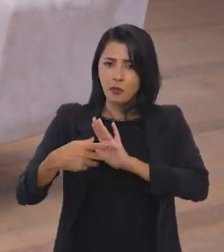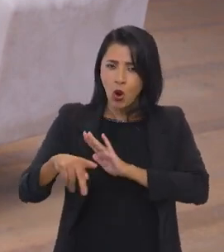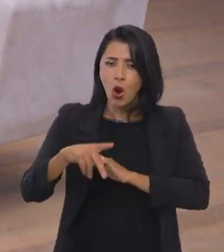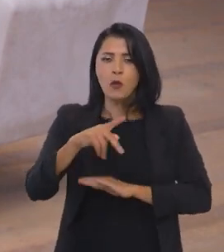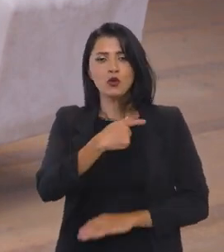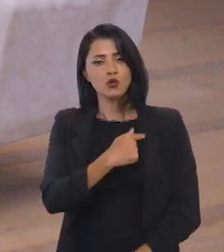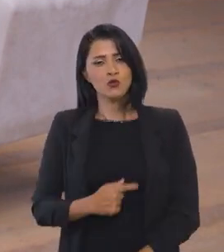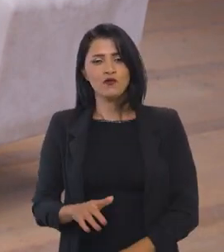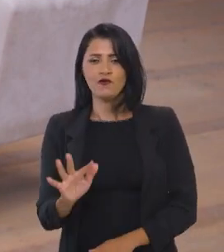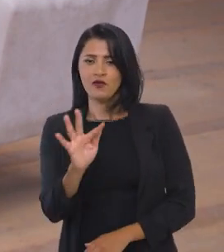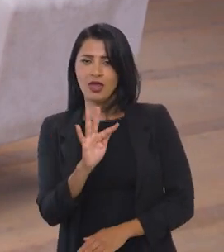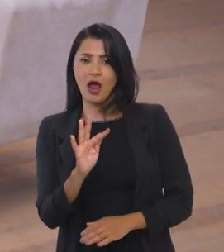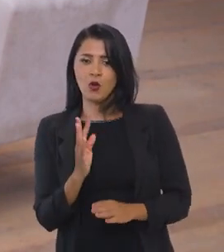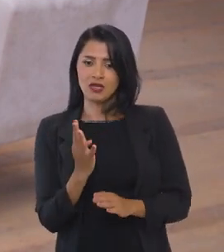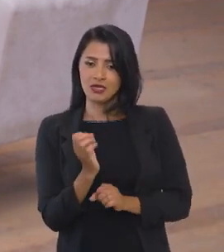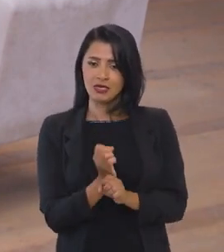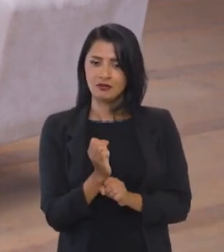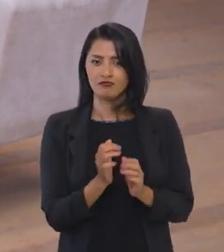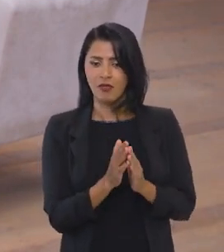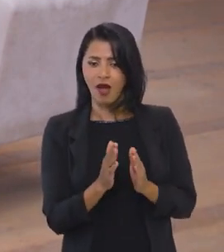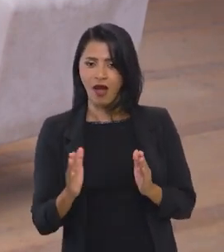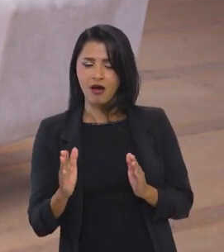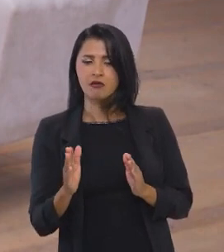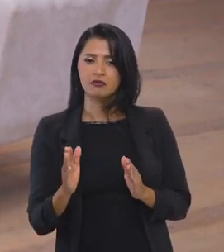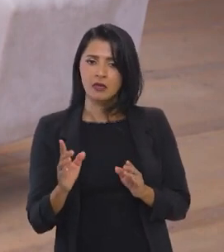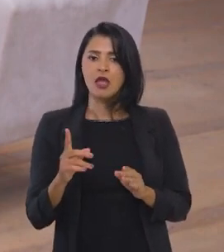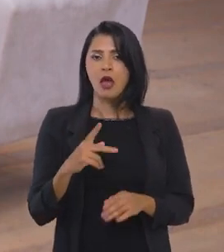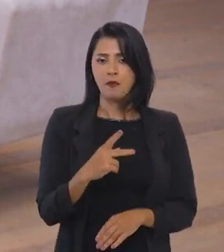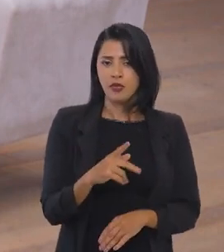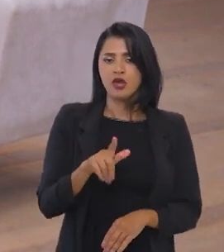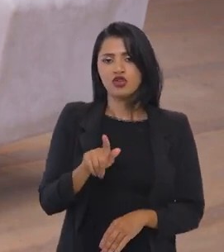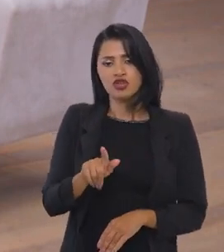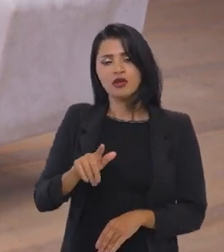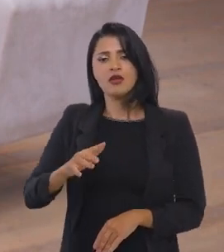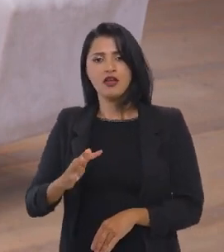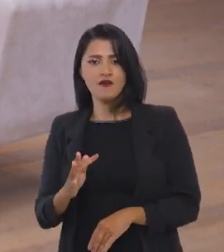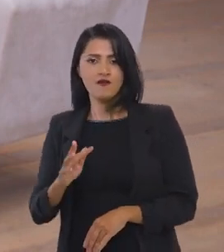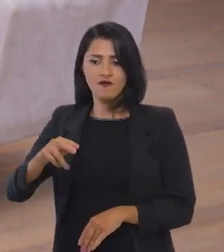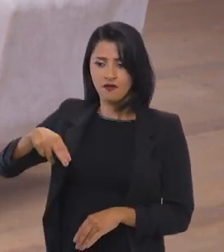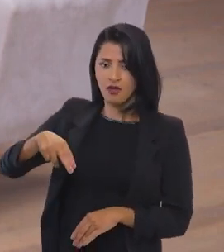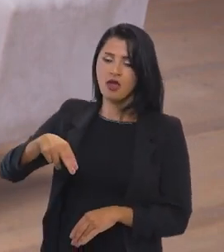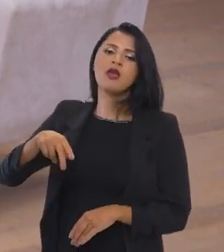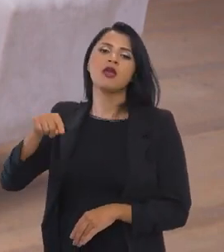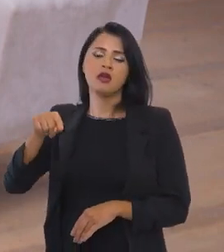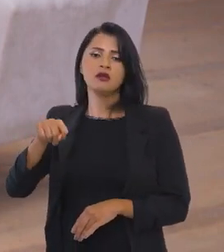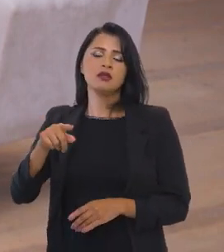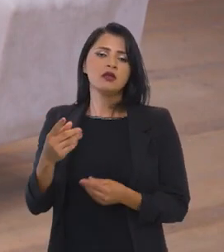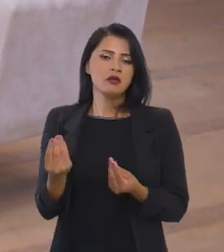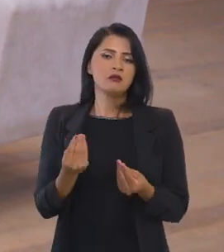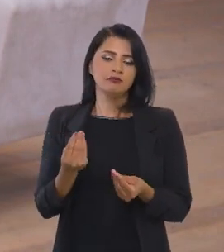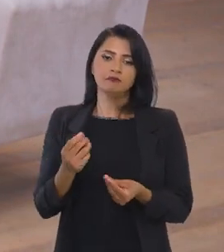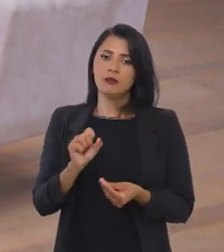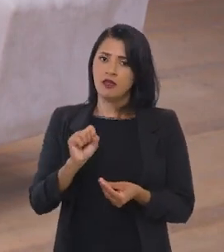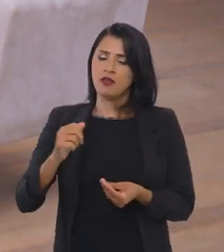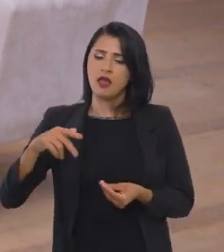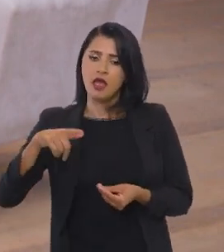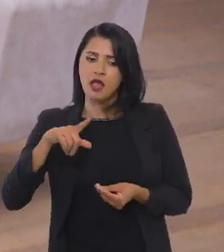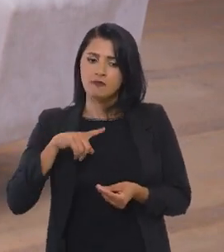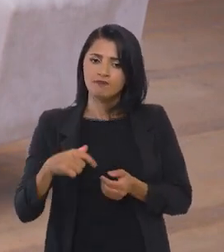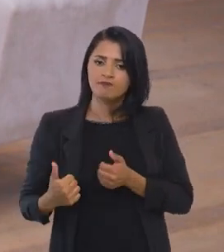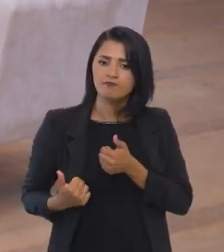um pressuposto do governo federal nesses próximos quatro anos e a PGFN, a Procuradoria Geral da Fazenda Nacional,